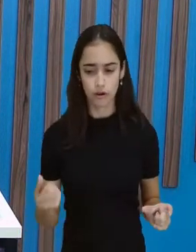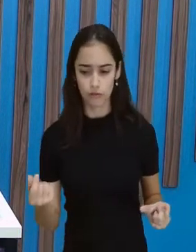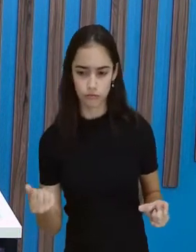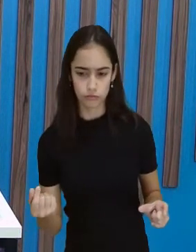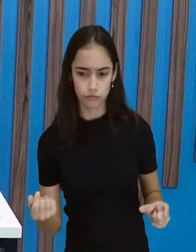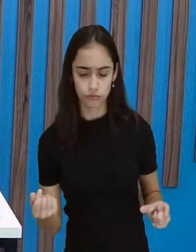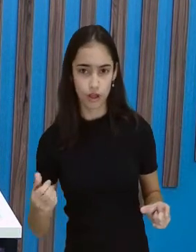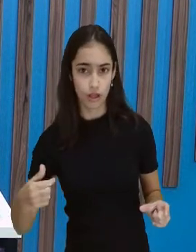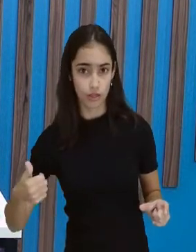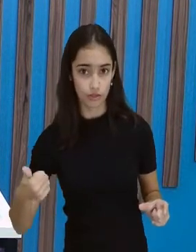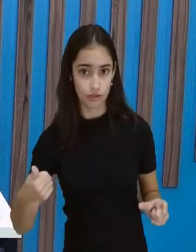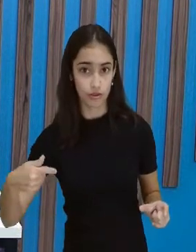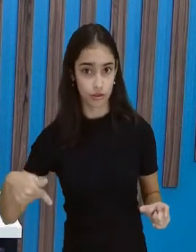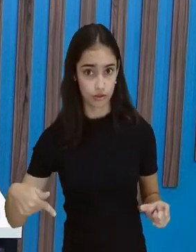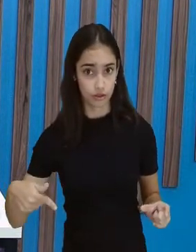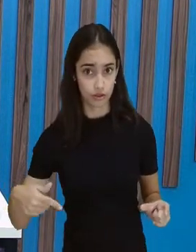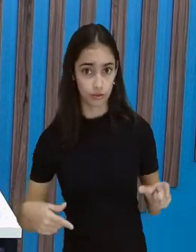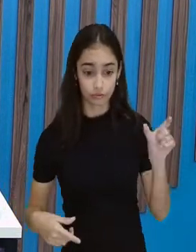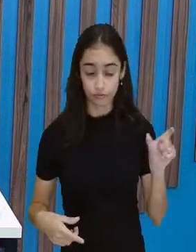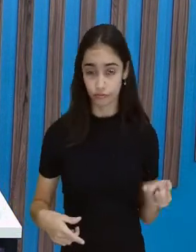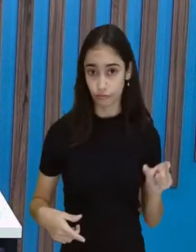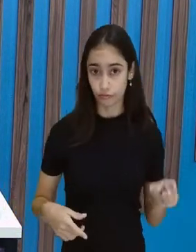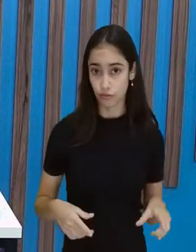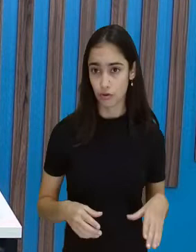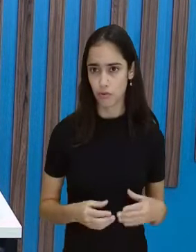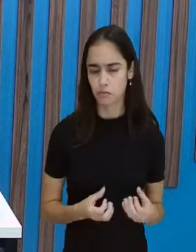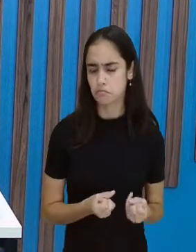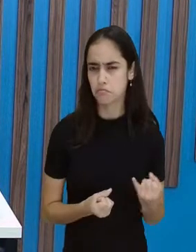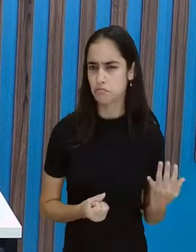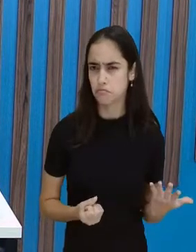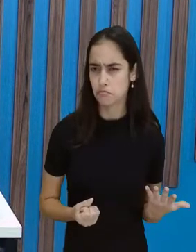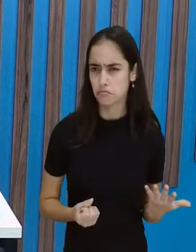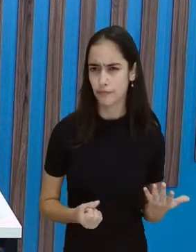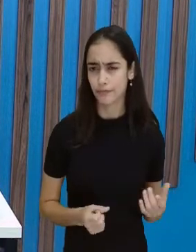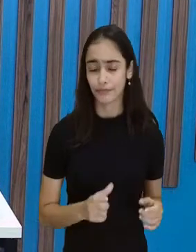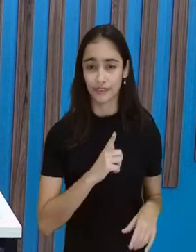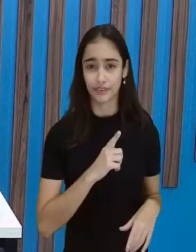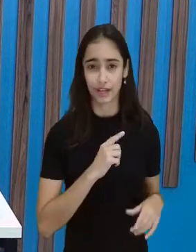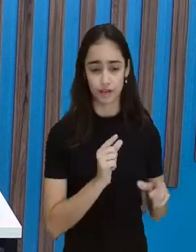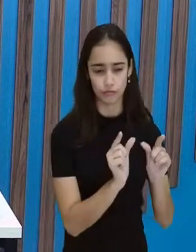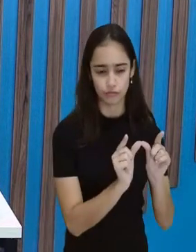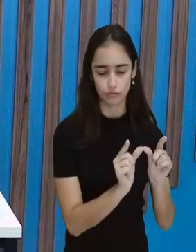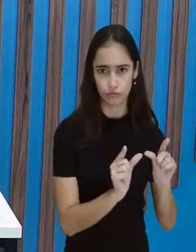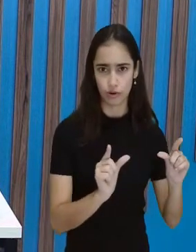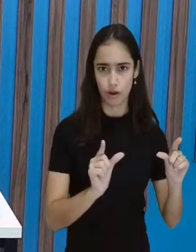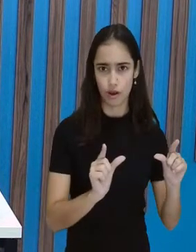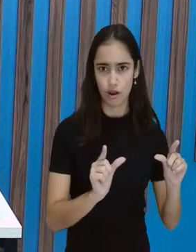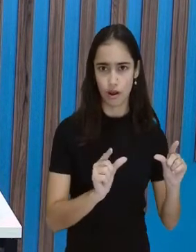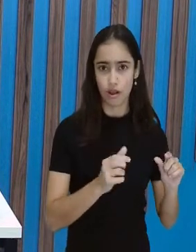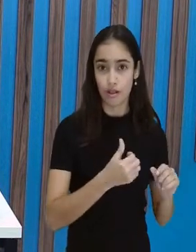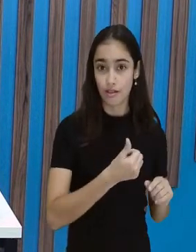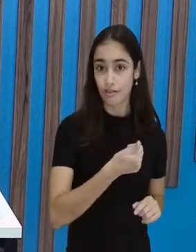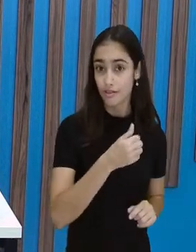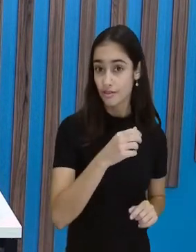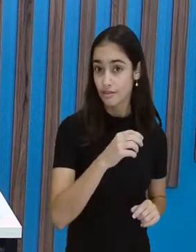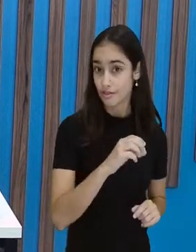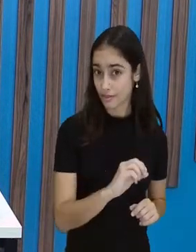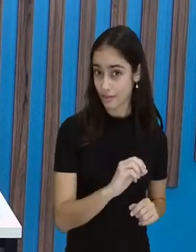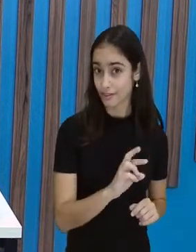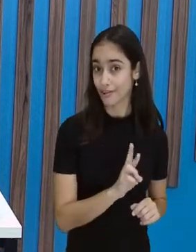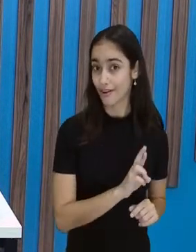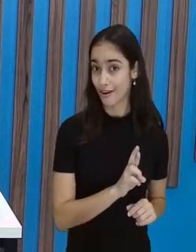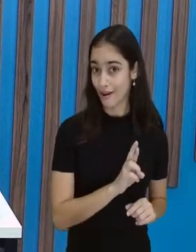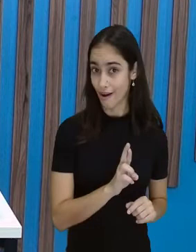o quê? Uma cédula de 10 reais, que eu vou colocar aqui, certo? Mas quantas cédulas de 2 reais?